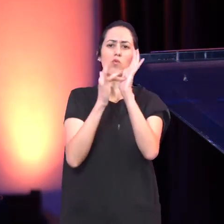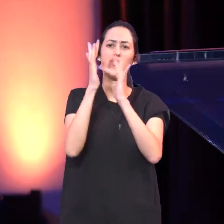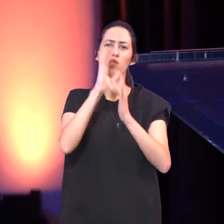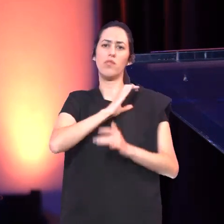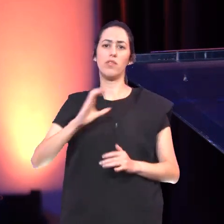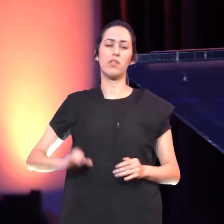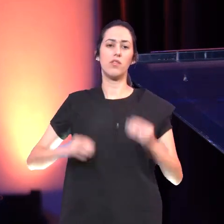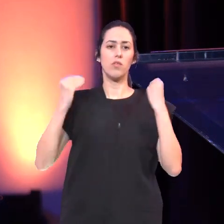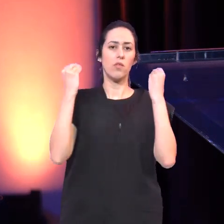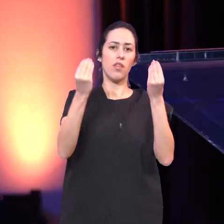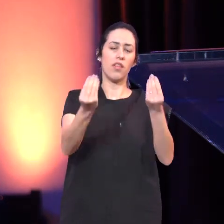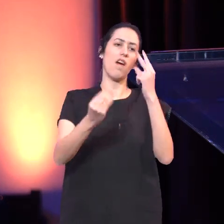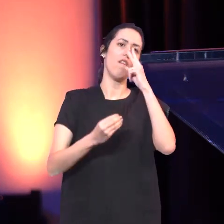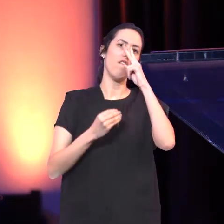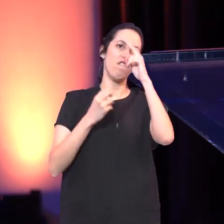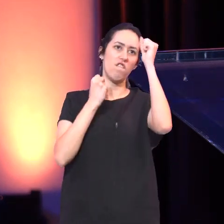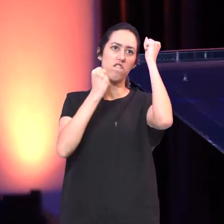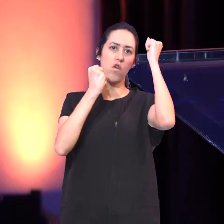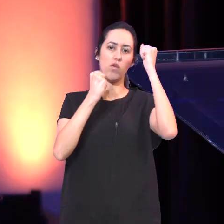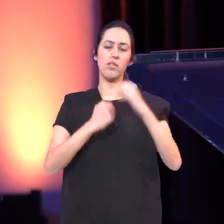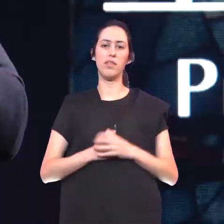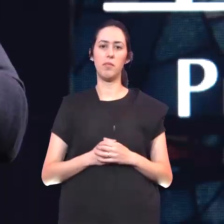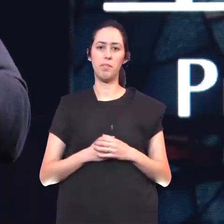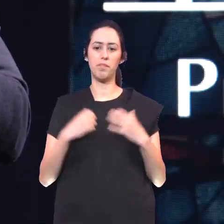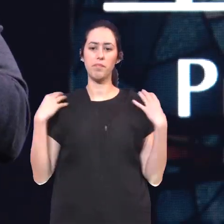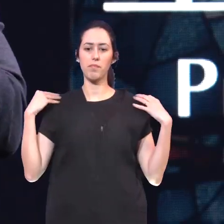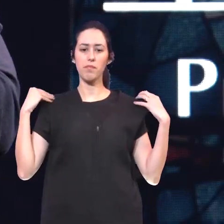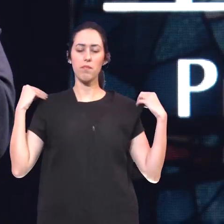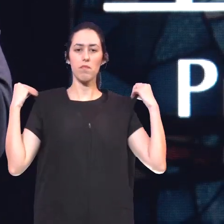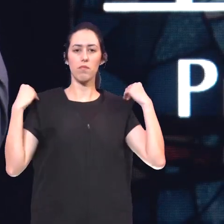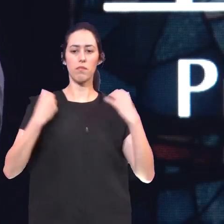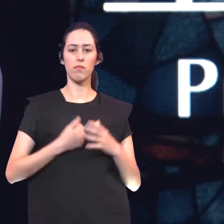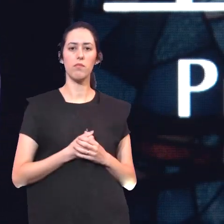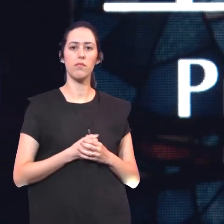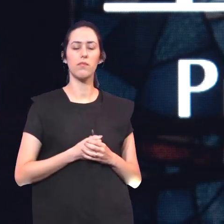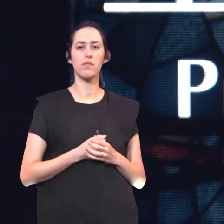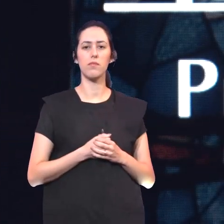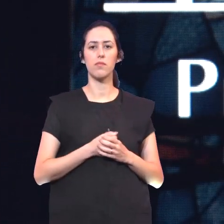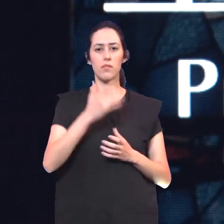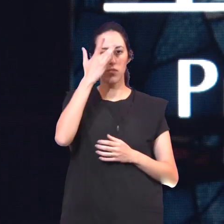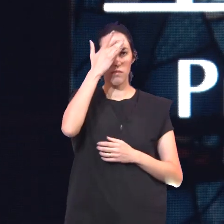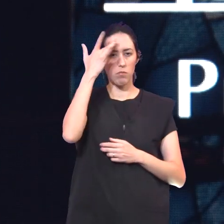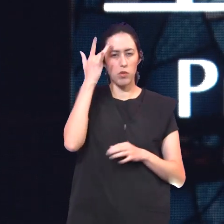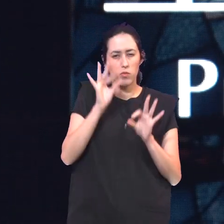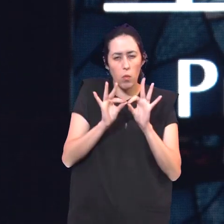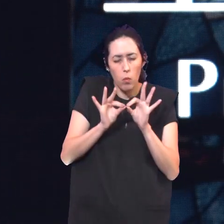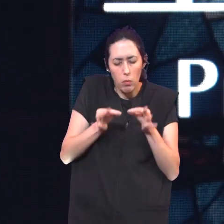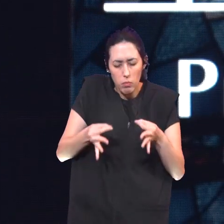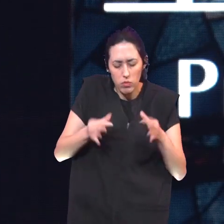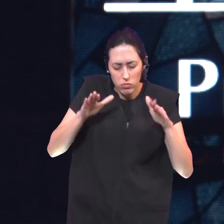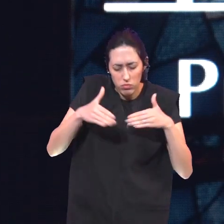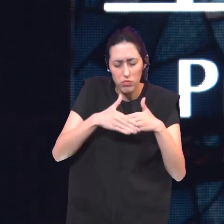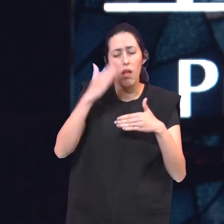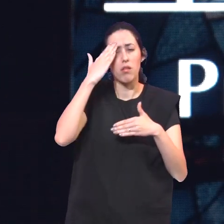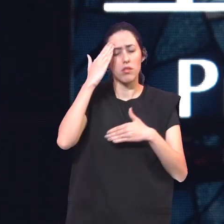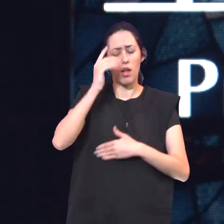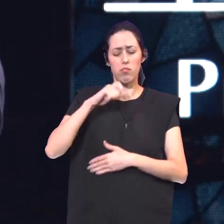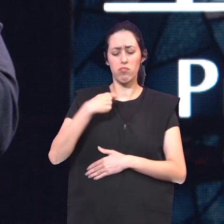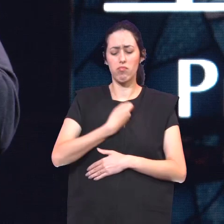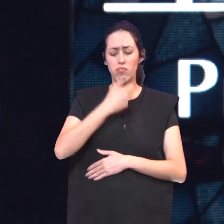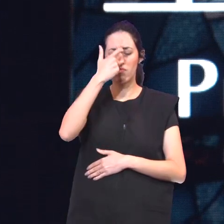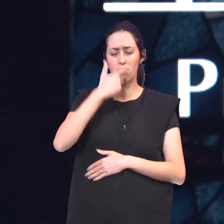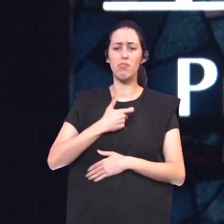fortalece O pequenino Sabe quem ele é Por isso Os